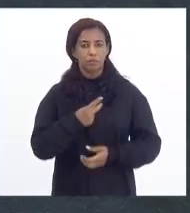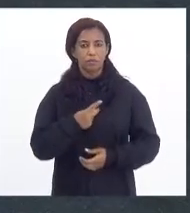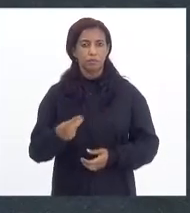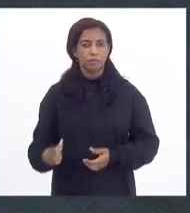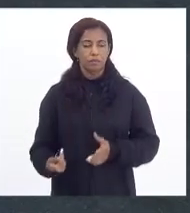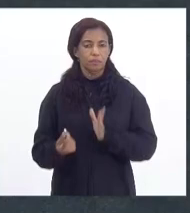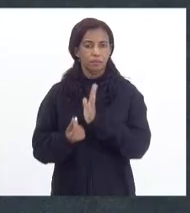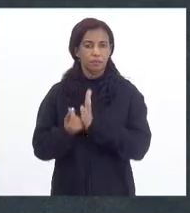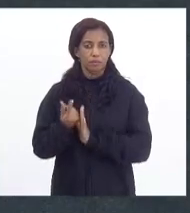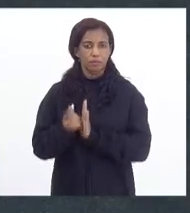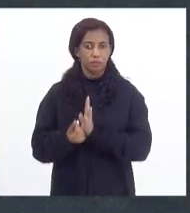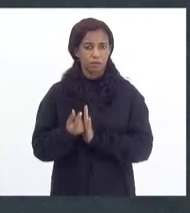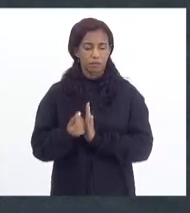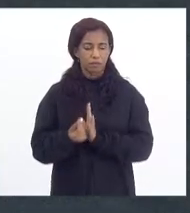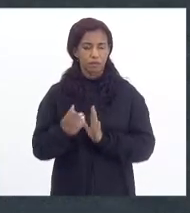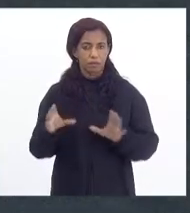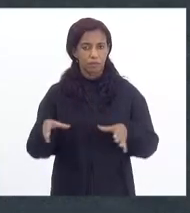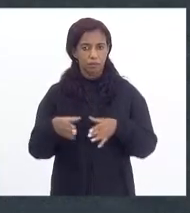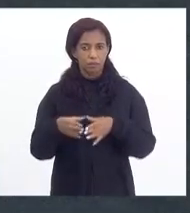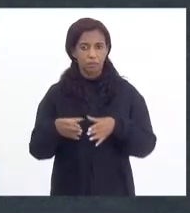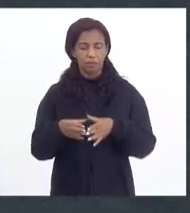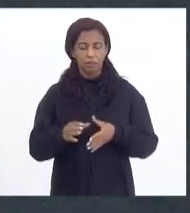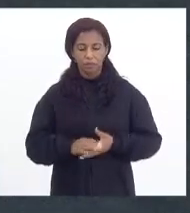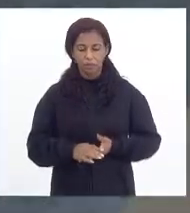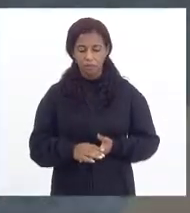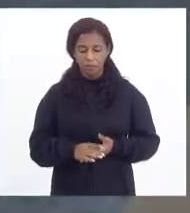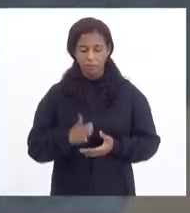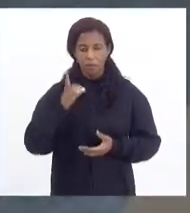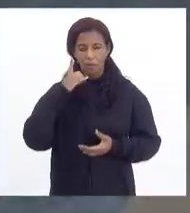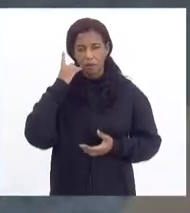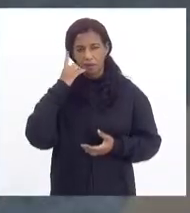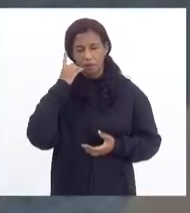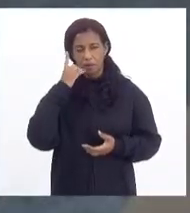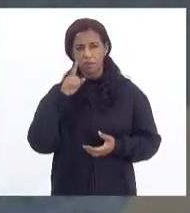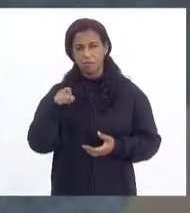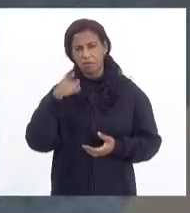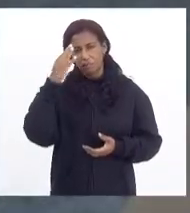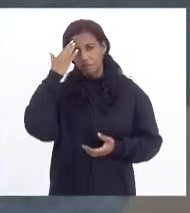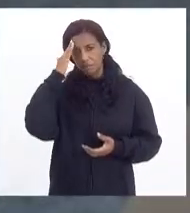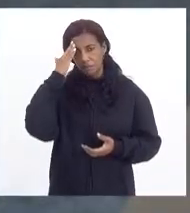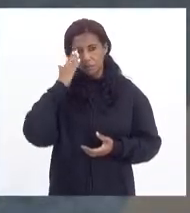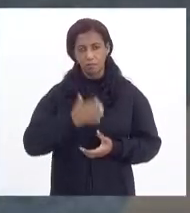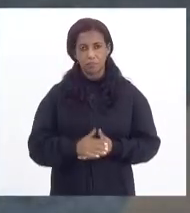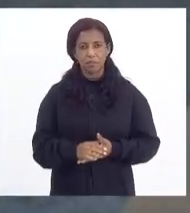Tributação. Deputado Márcio Pacheco, só para o senhor entender.